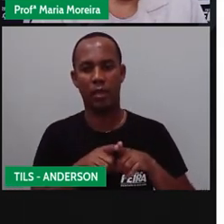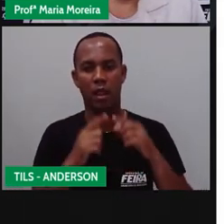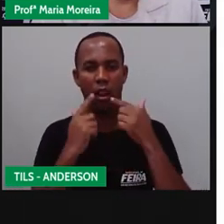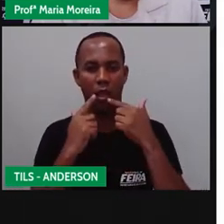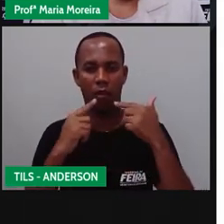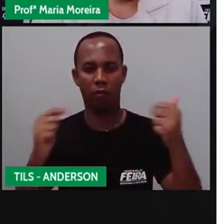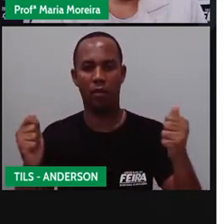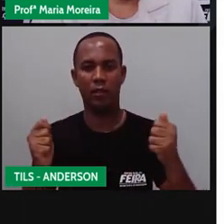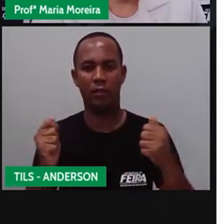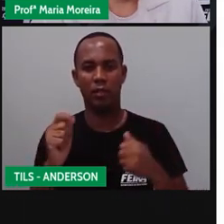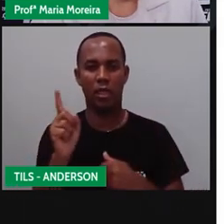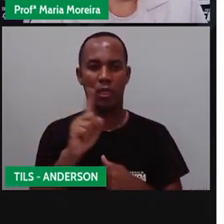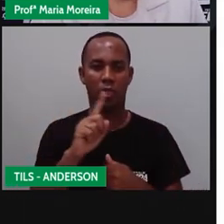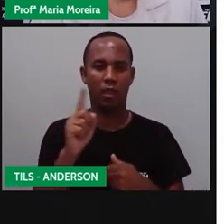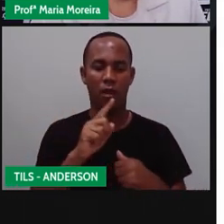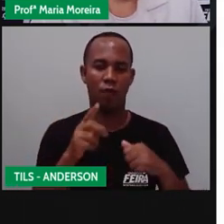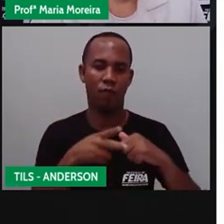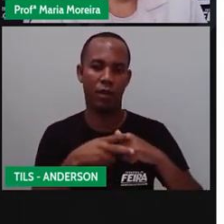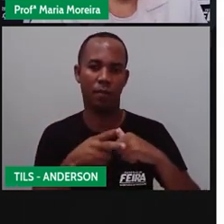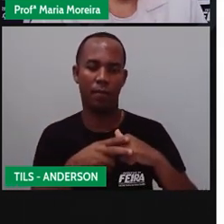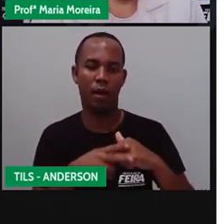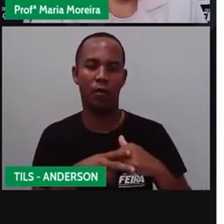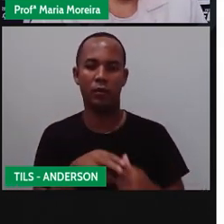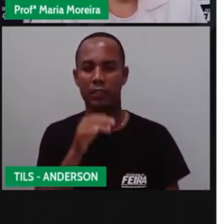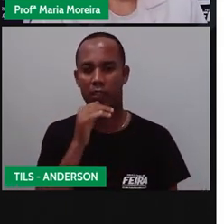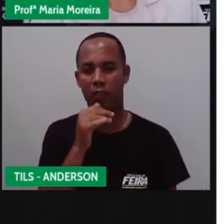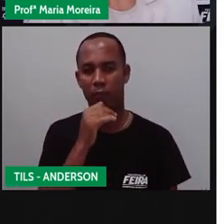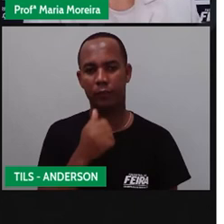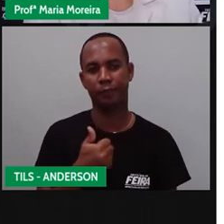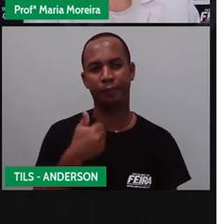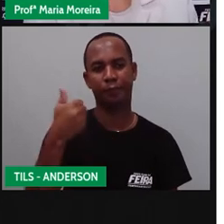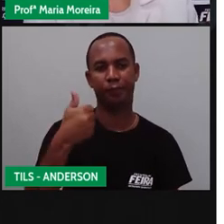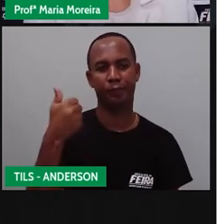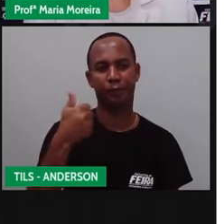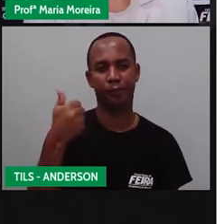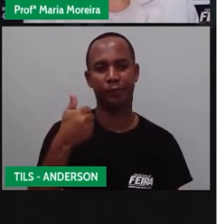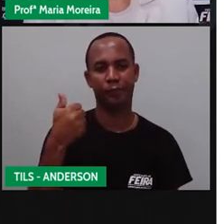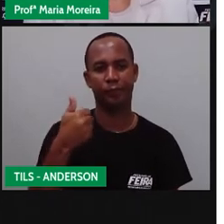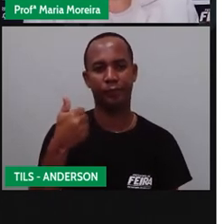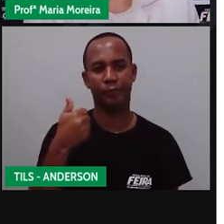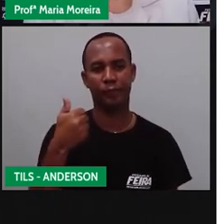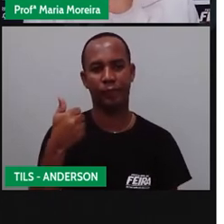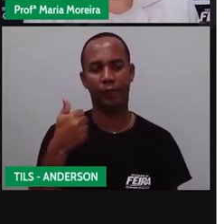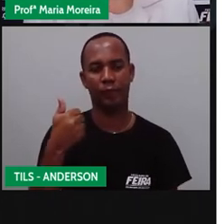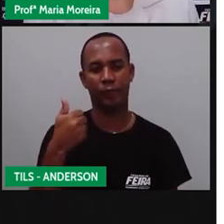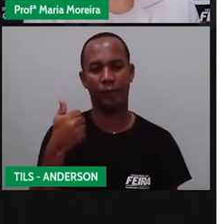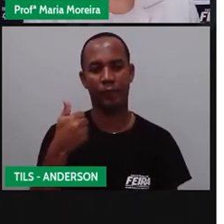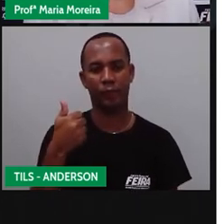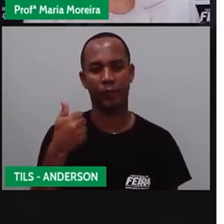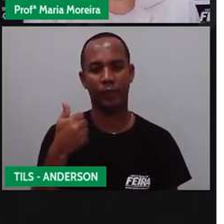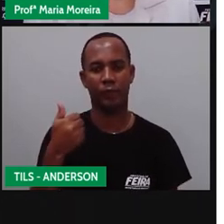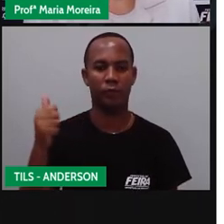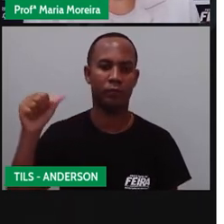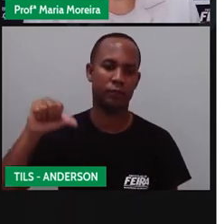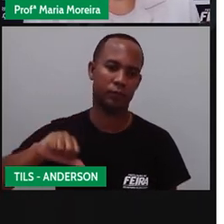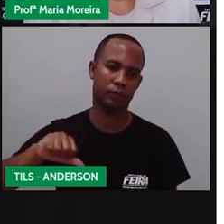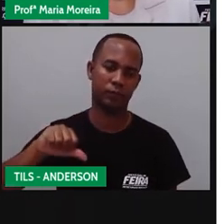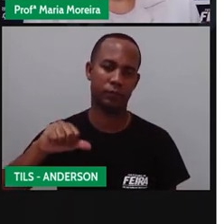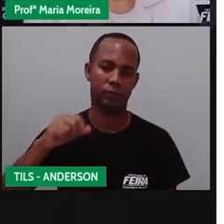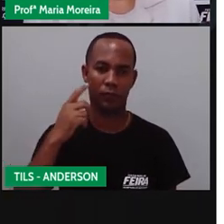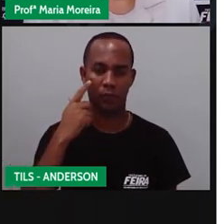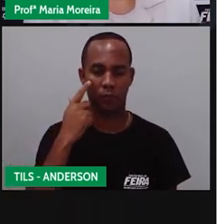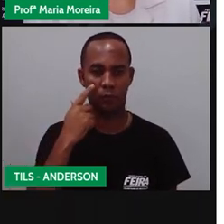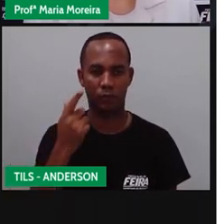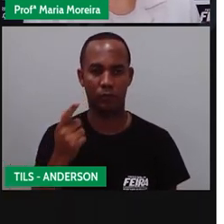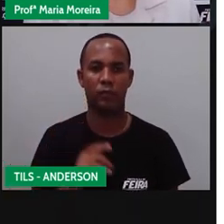como por exemplo, olha só essa imagem aqui. A Pro queria aproveitar a brecha aqui para falar uma coisa interessante para vocês, né?